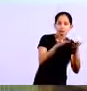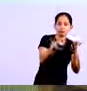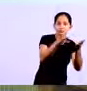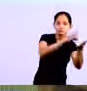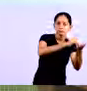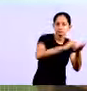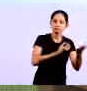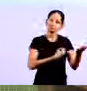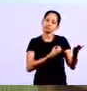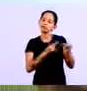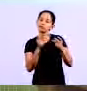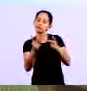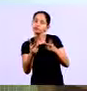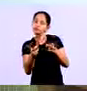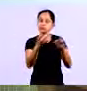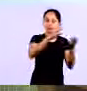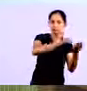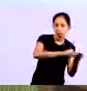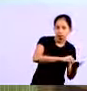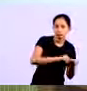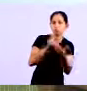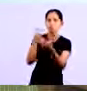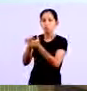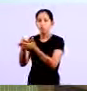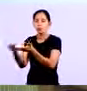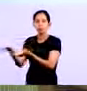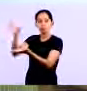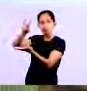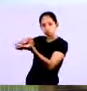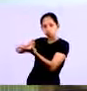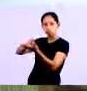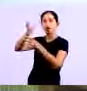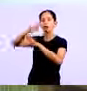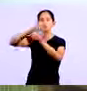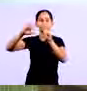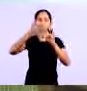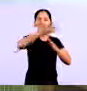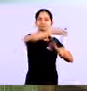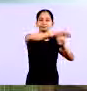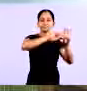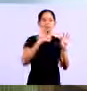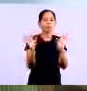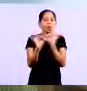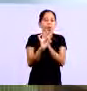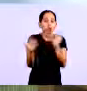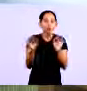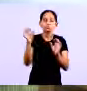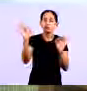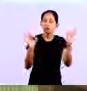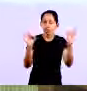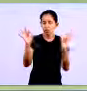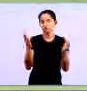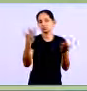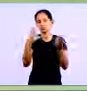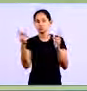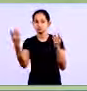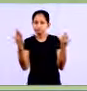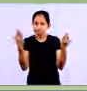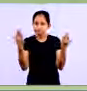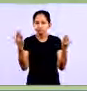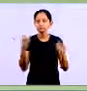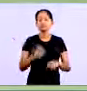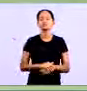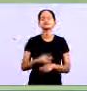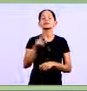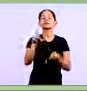uma de caixa Automaticamente Porque aí você vai receber E vai dar entrada no caixa Você pode fazer isso De várias formas Mas automação comercial É uma boa opção O